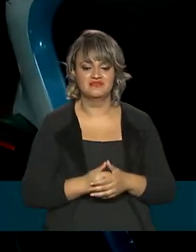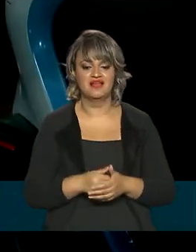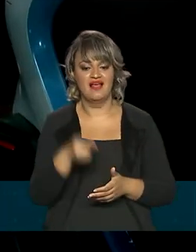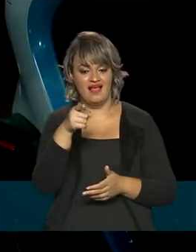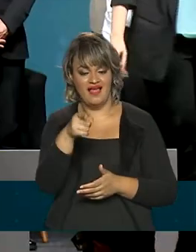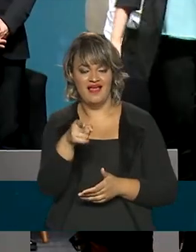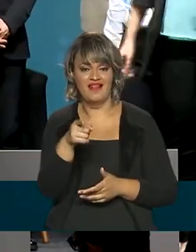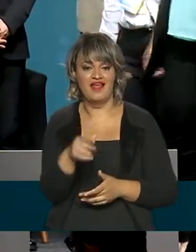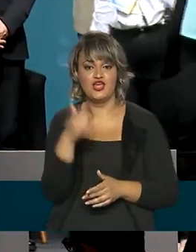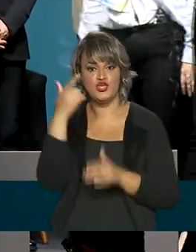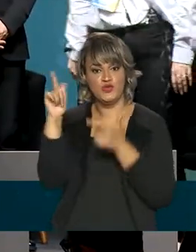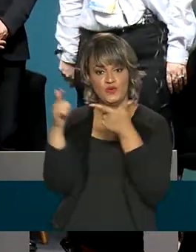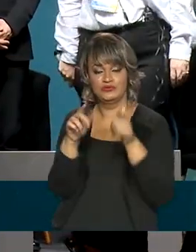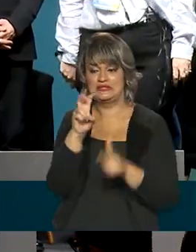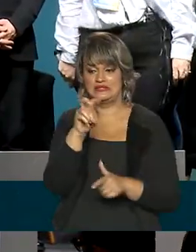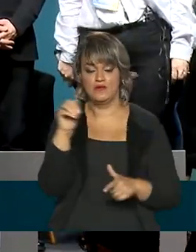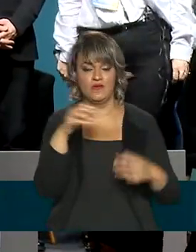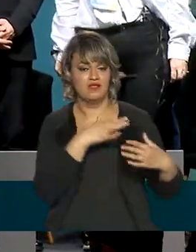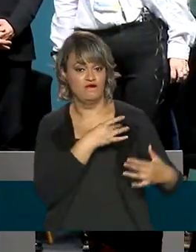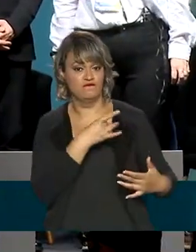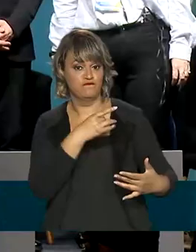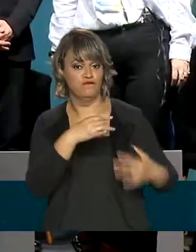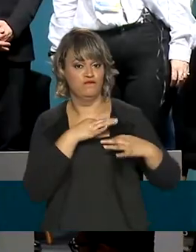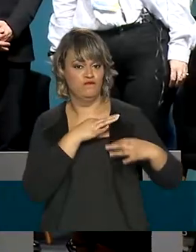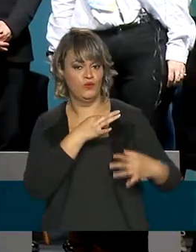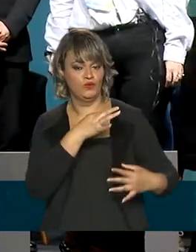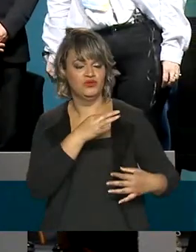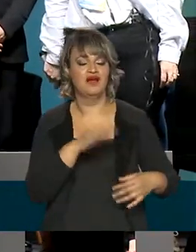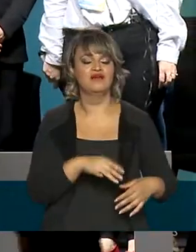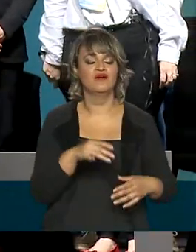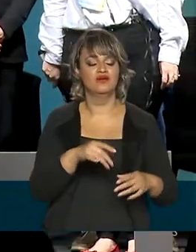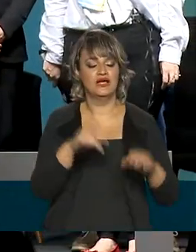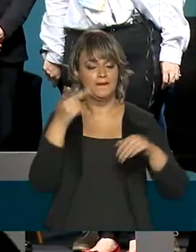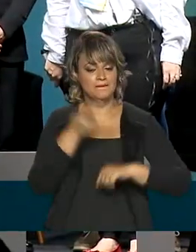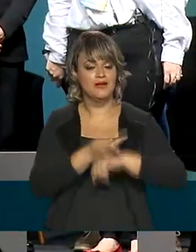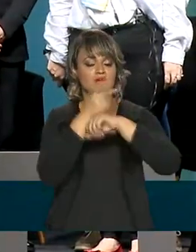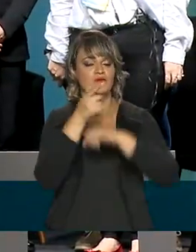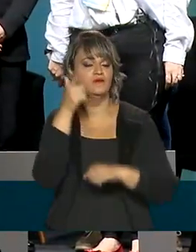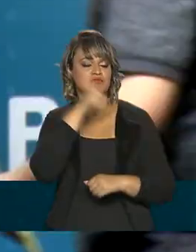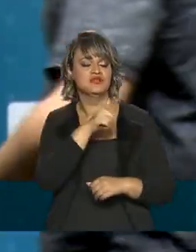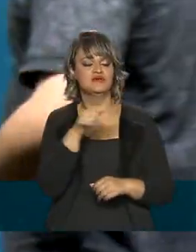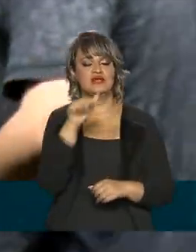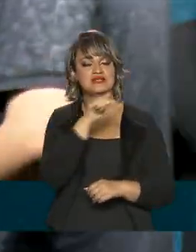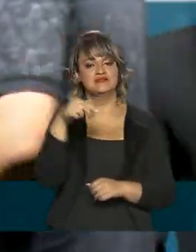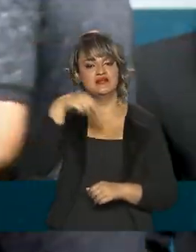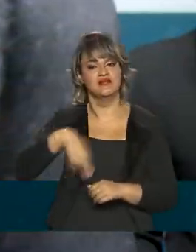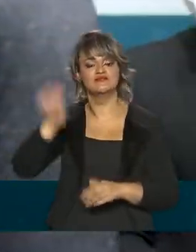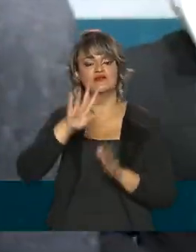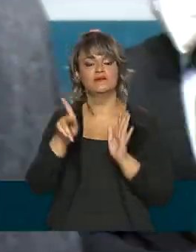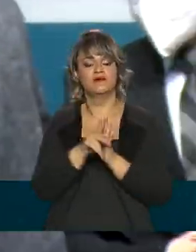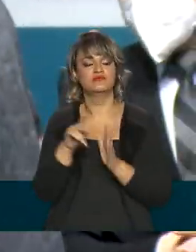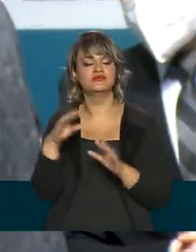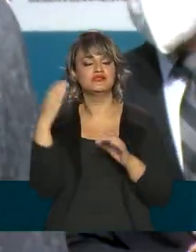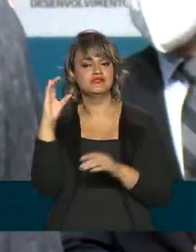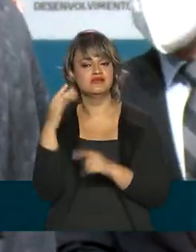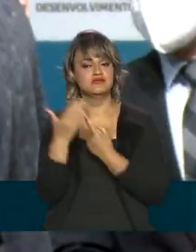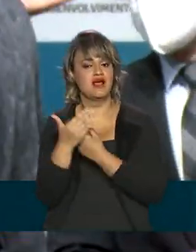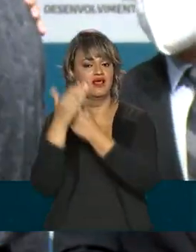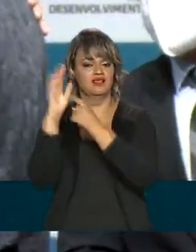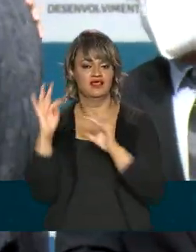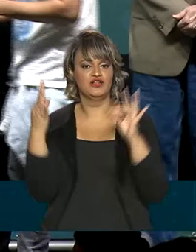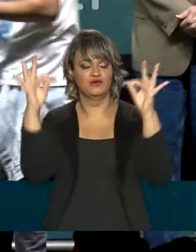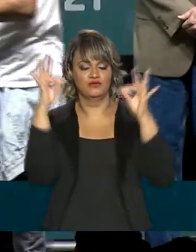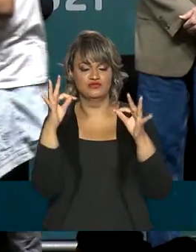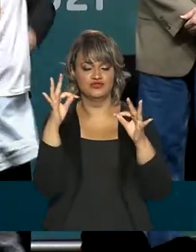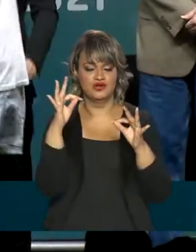Giovanna e outros 50 voluntários foram premiados na Semana Nacional de Ciência e Tecnologia em nome dos mais de 3